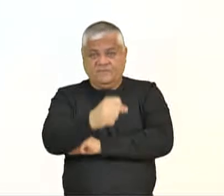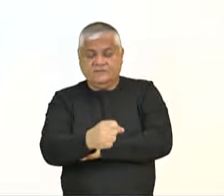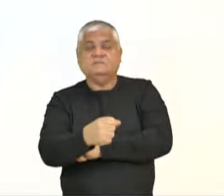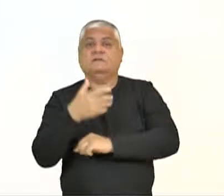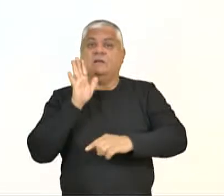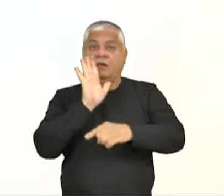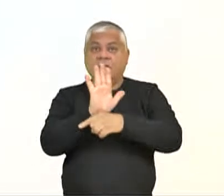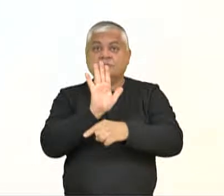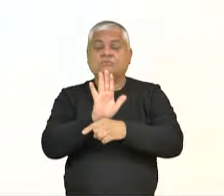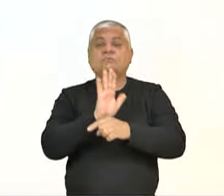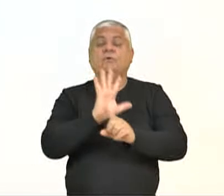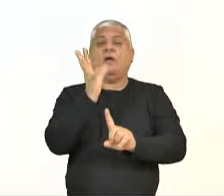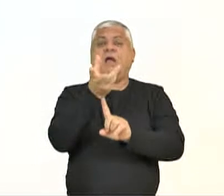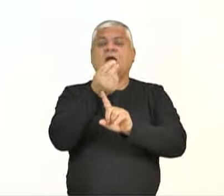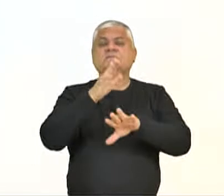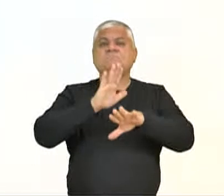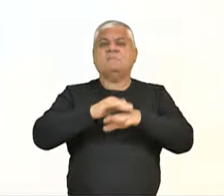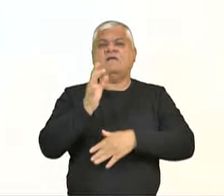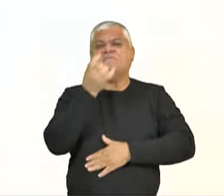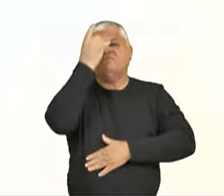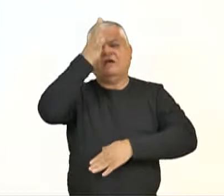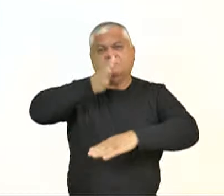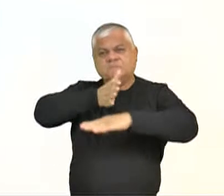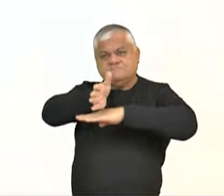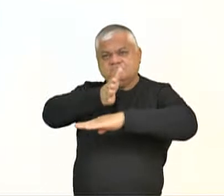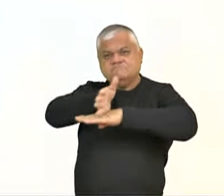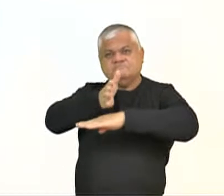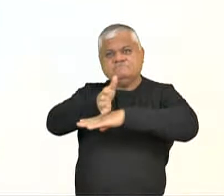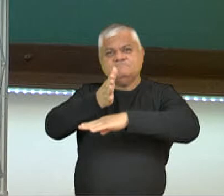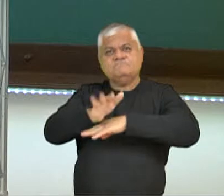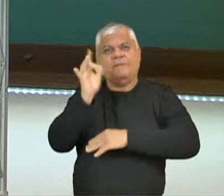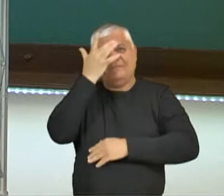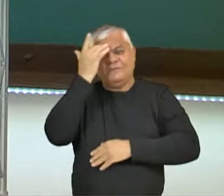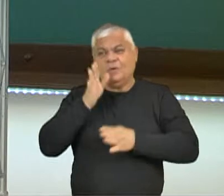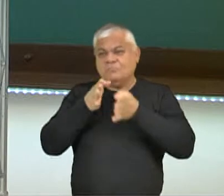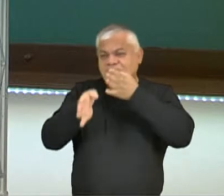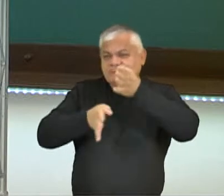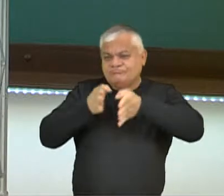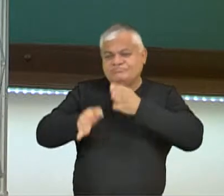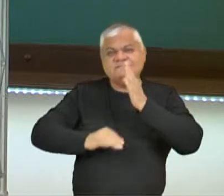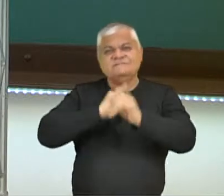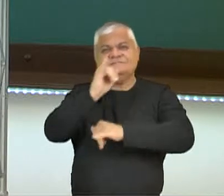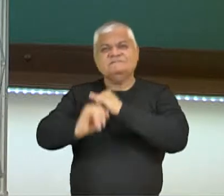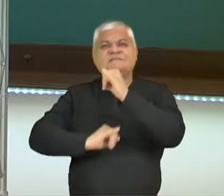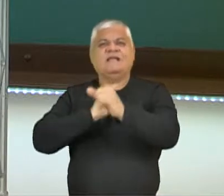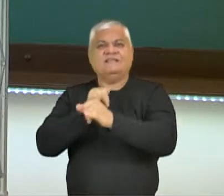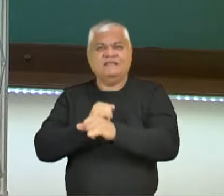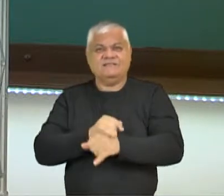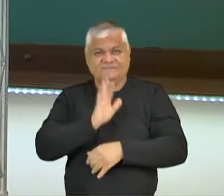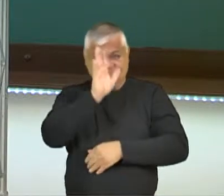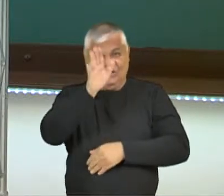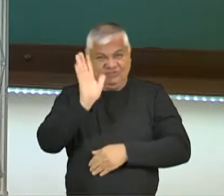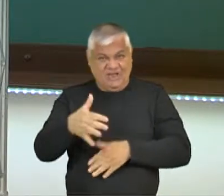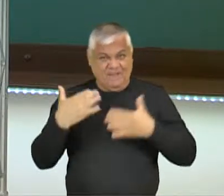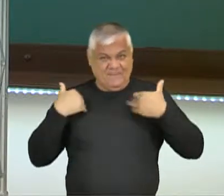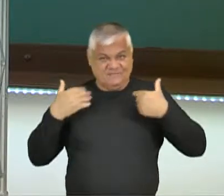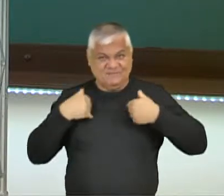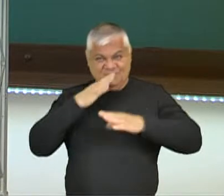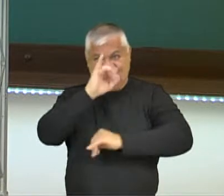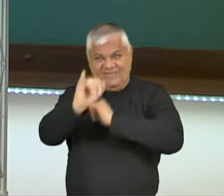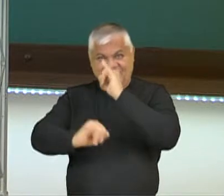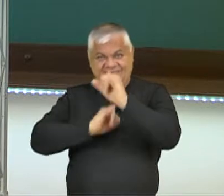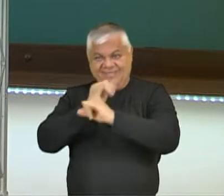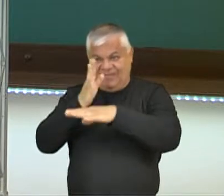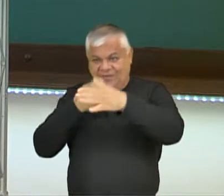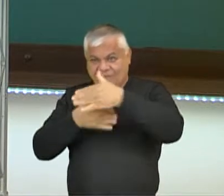mesmo para tornar a arte mais acessível para muitas pessoas. E daí, você já fez algum passeio virtual em algum